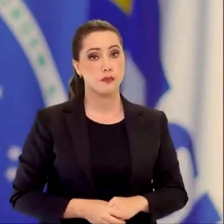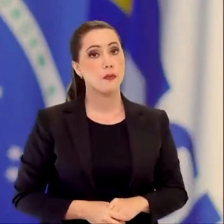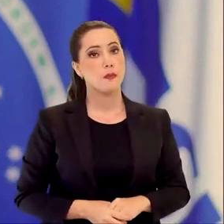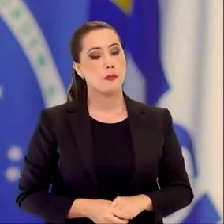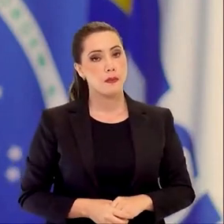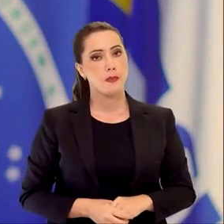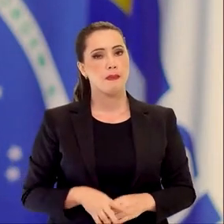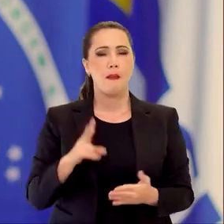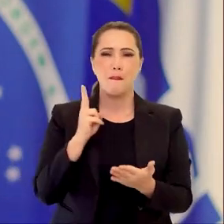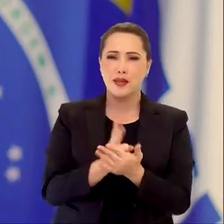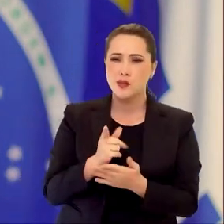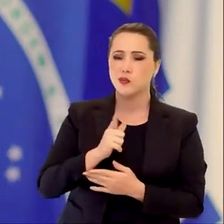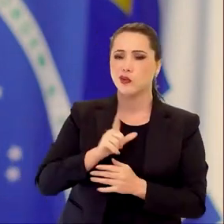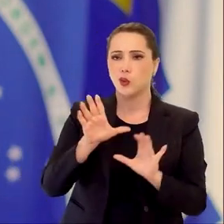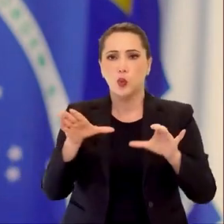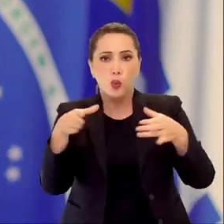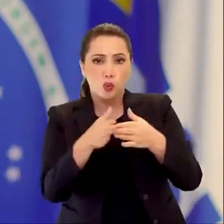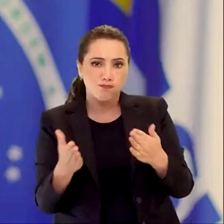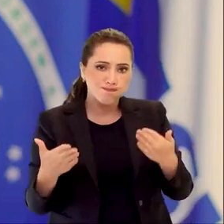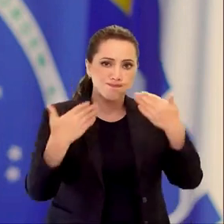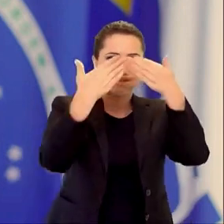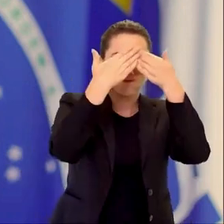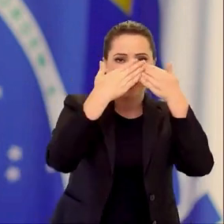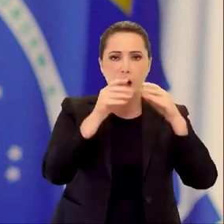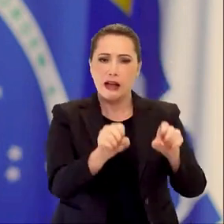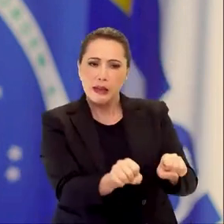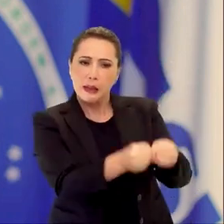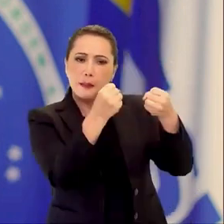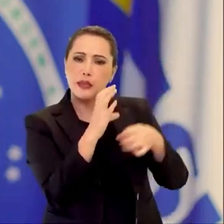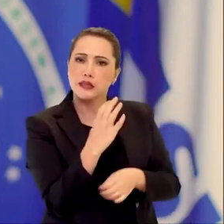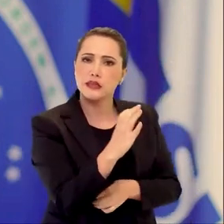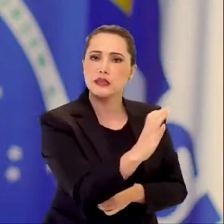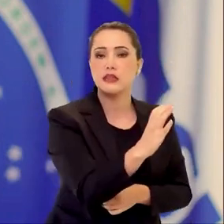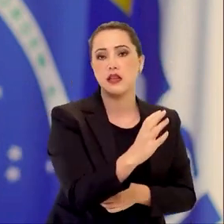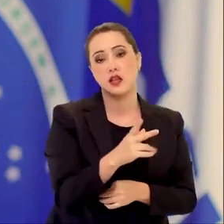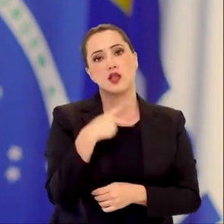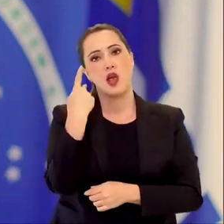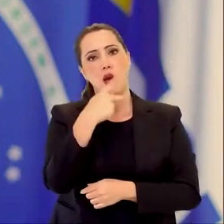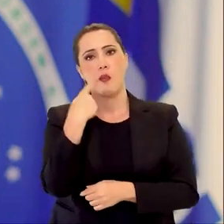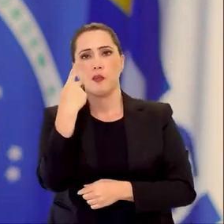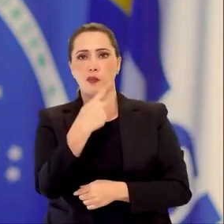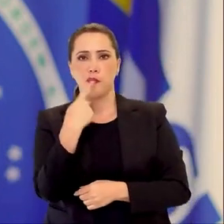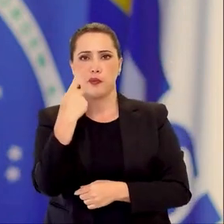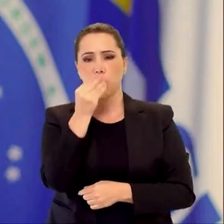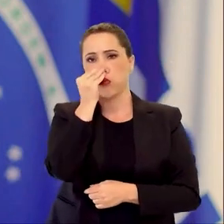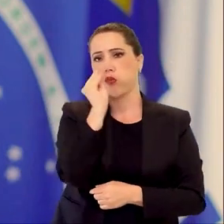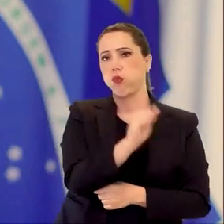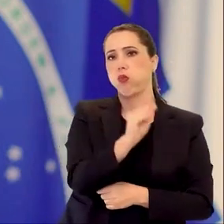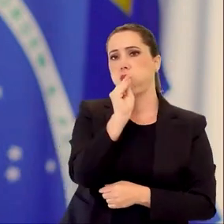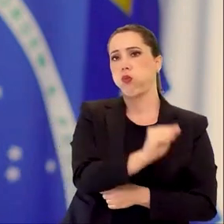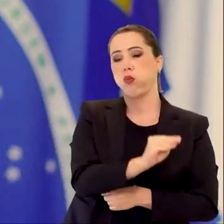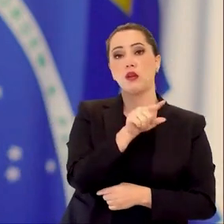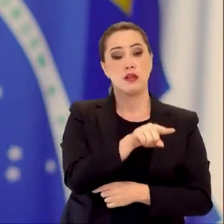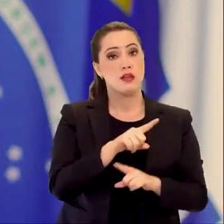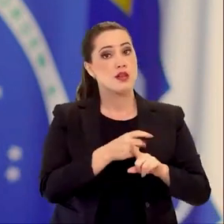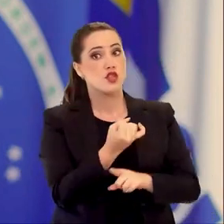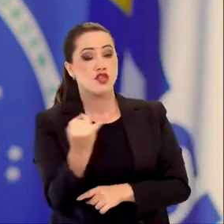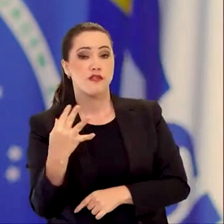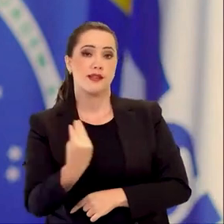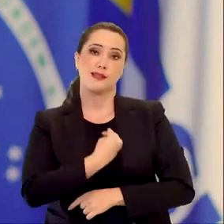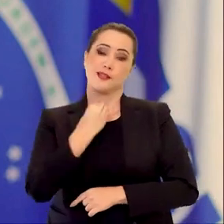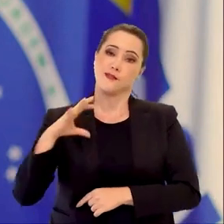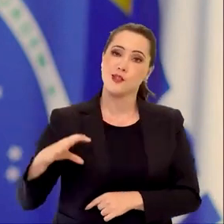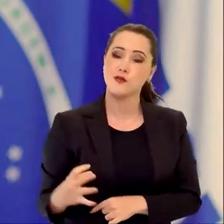Apesar do negacionismo, dos ataques à ciência e da política de descaso, muitas